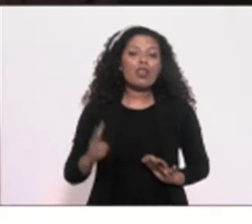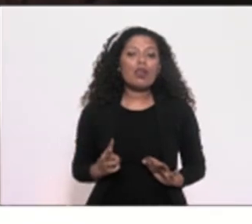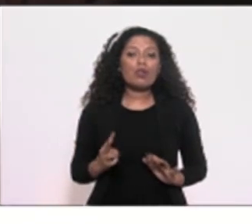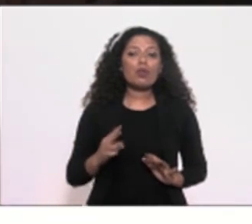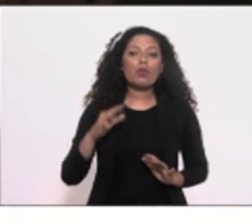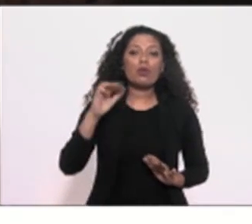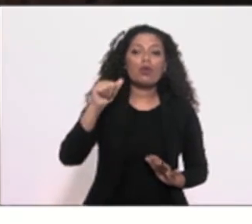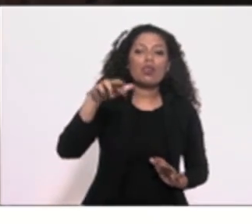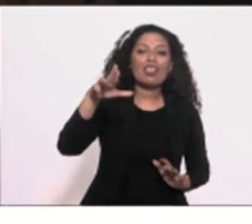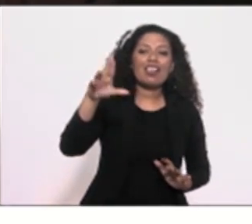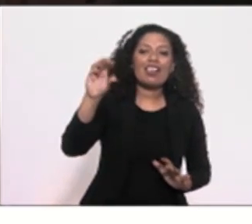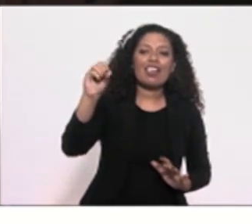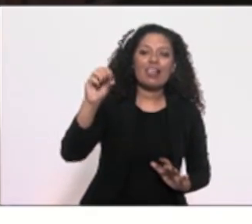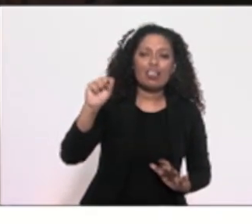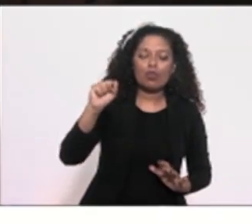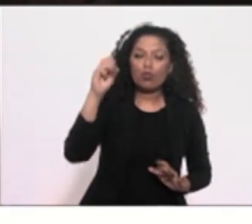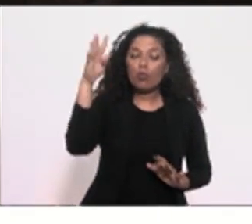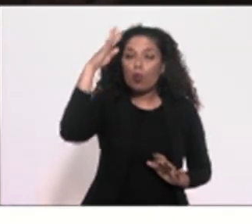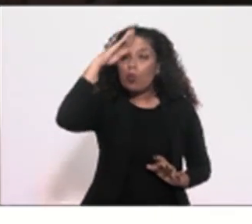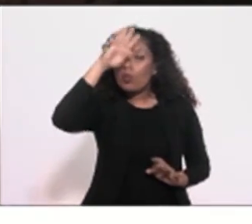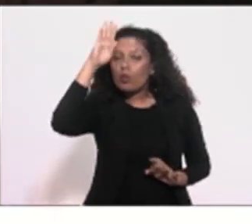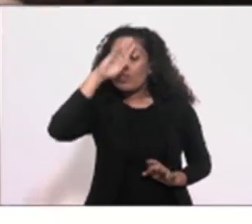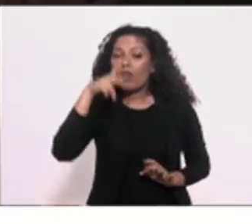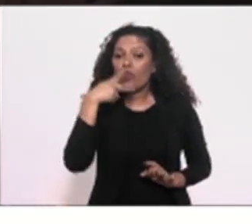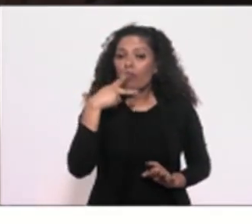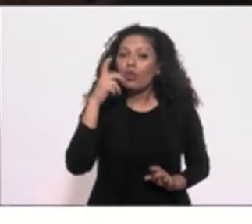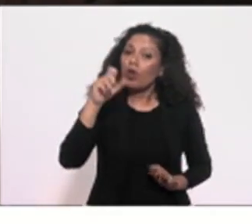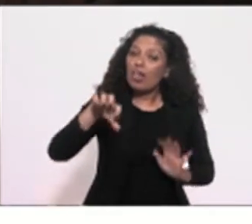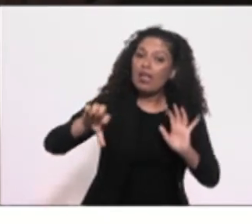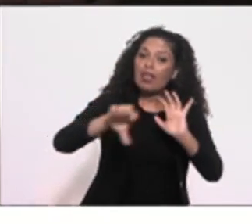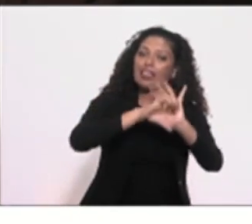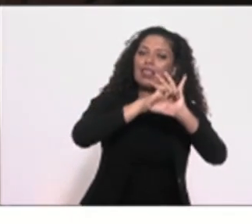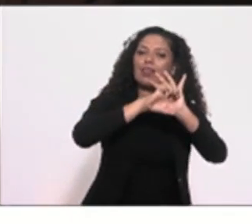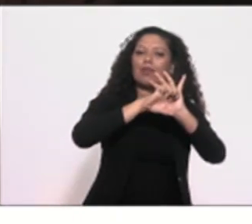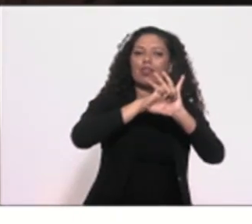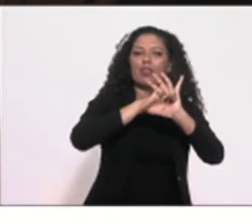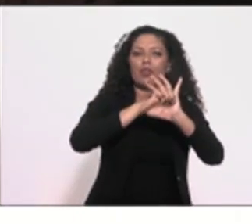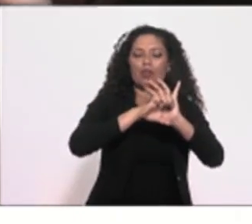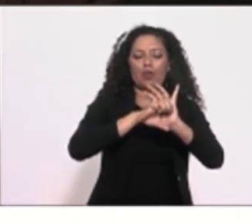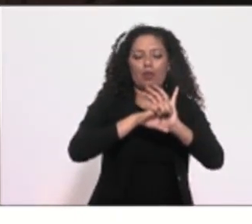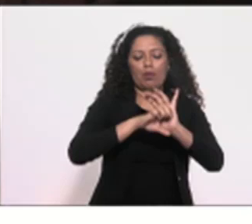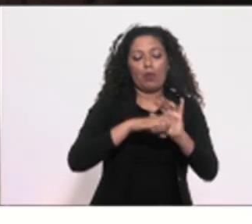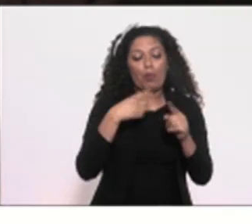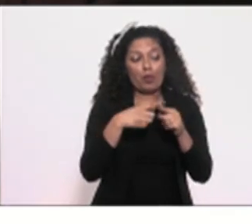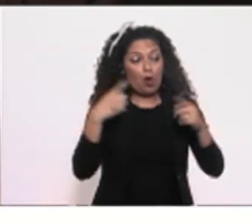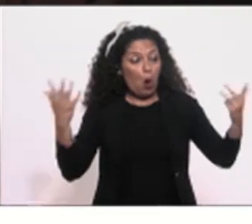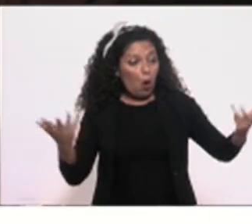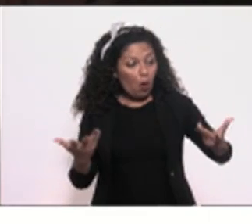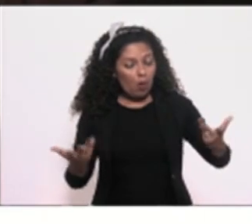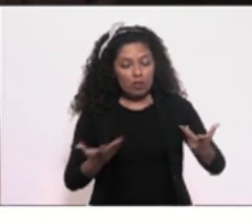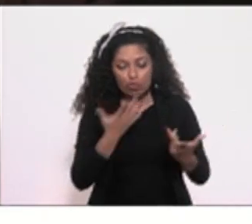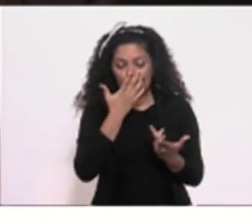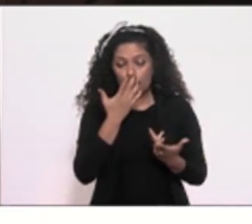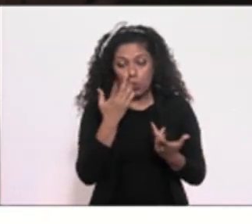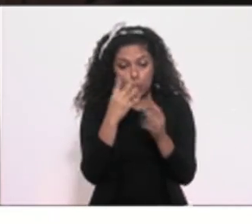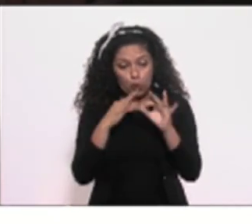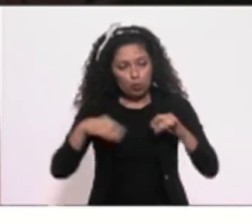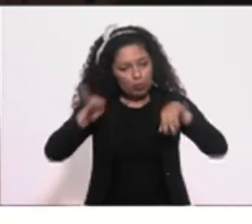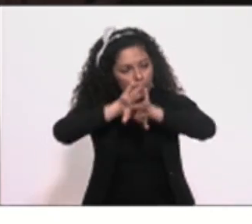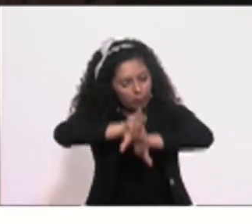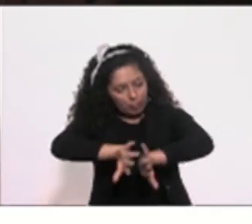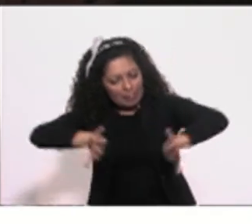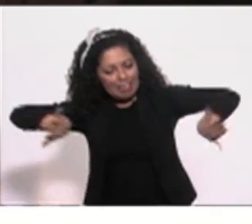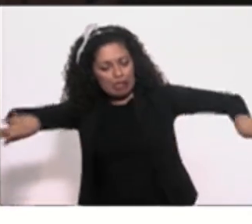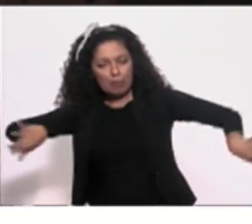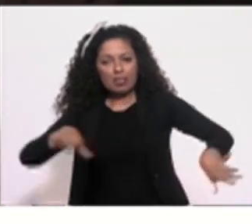no momento que os ódios dominam os extremos, essa declaração